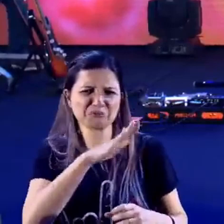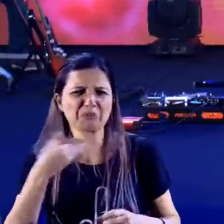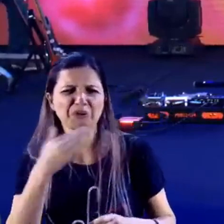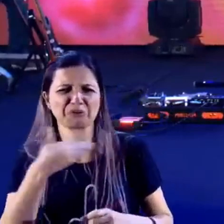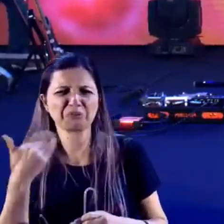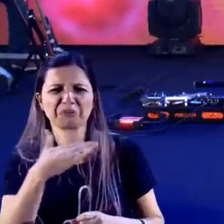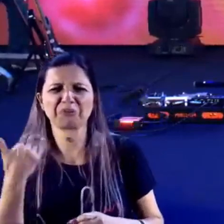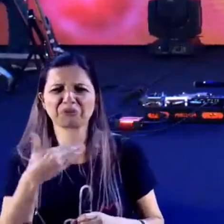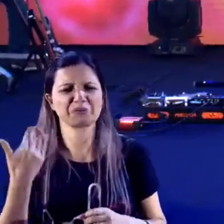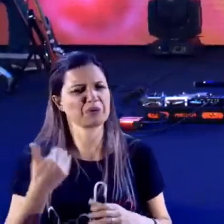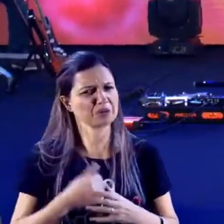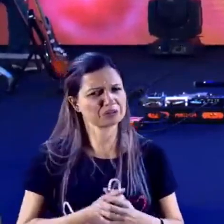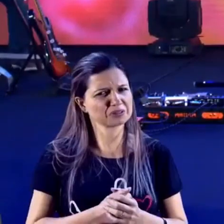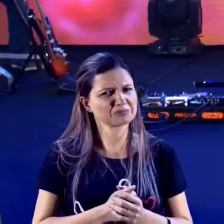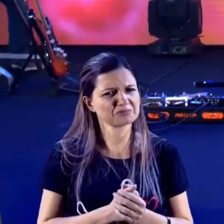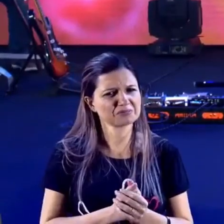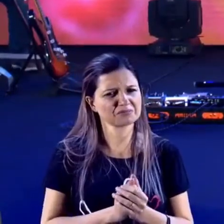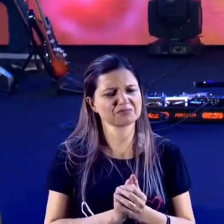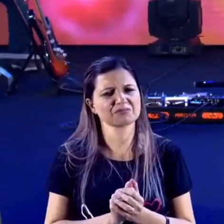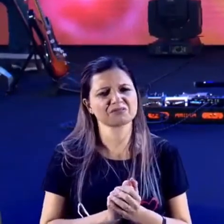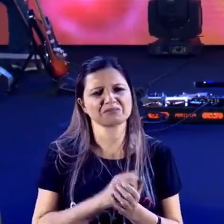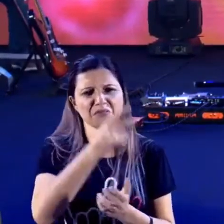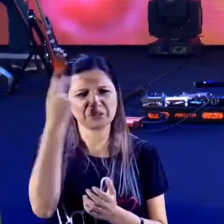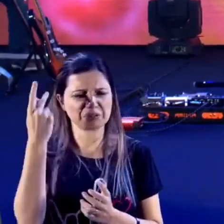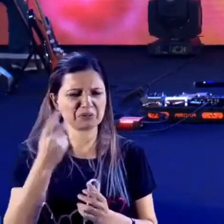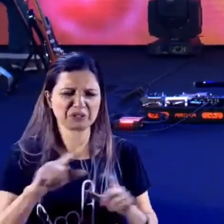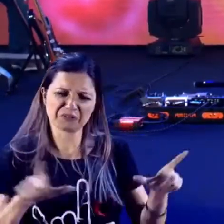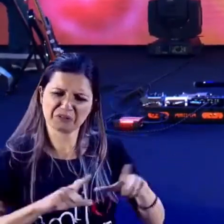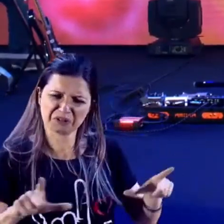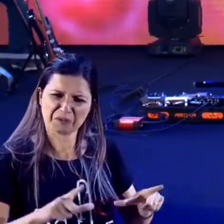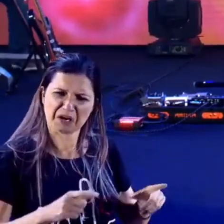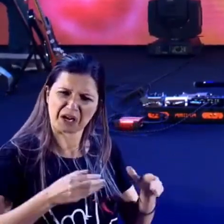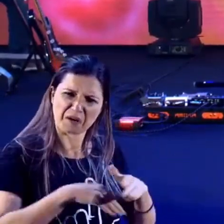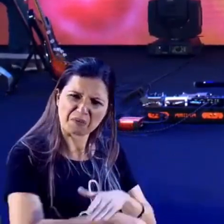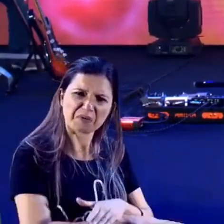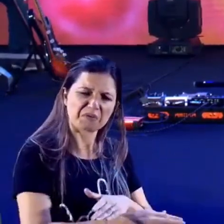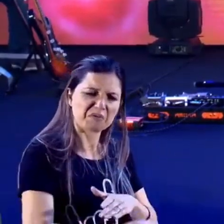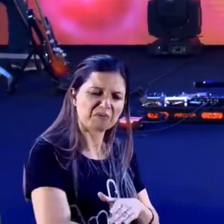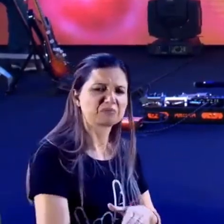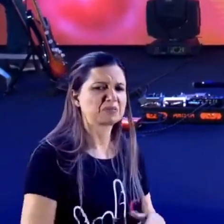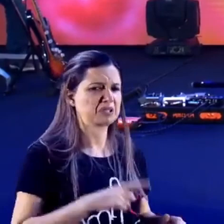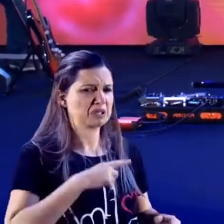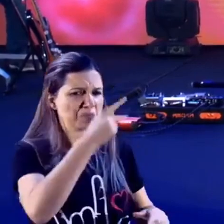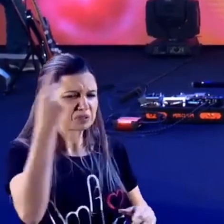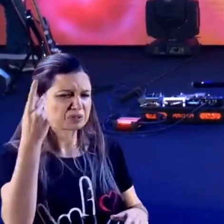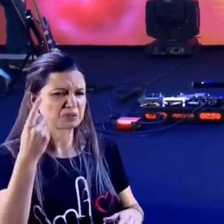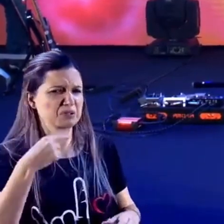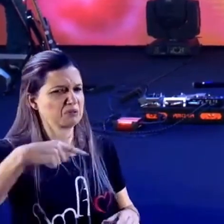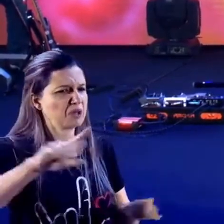Nós estamos vendo notícias de pessoas que estão atacando supermercados,